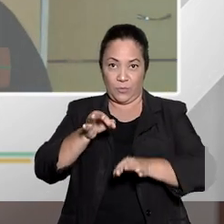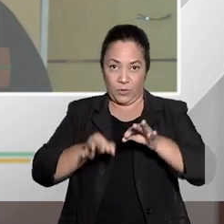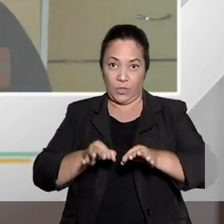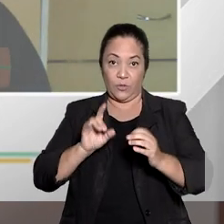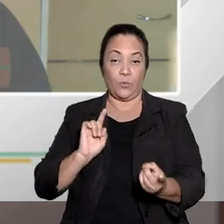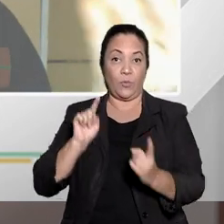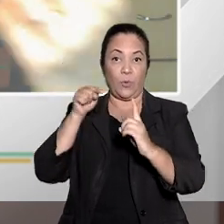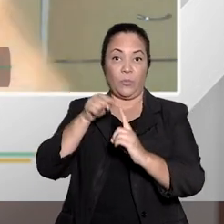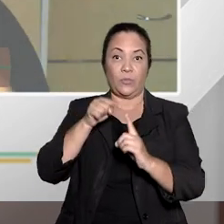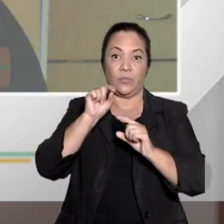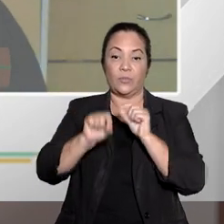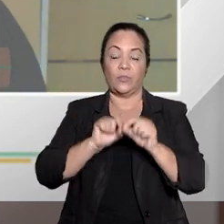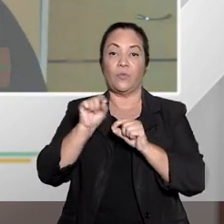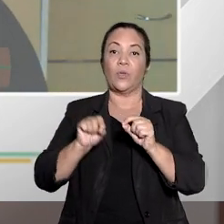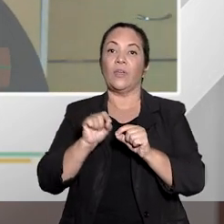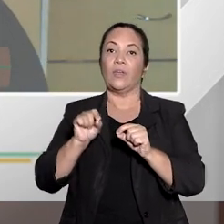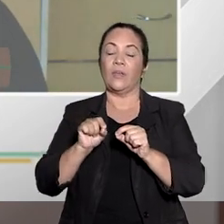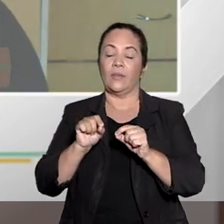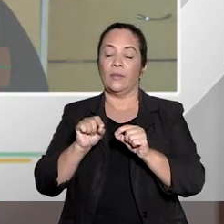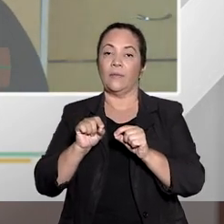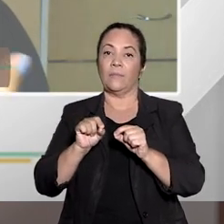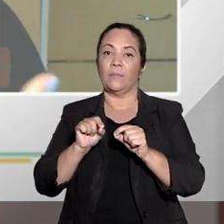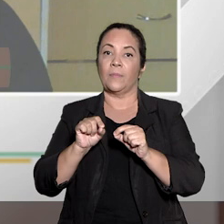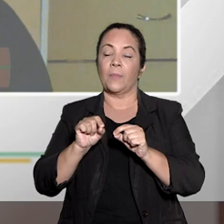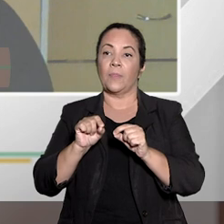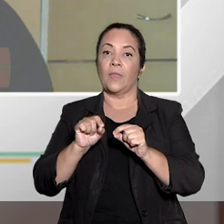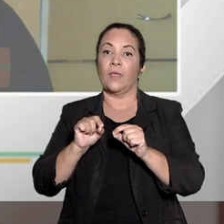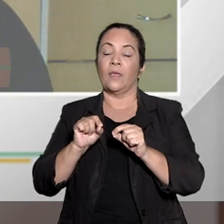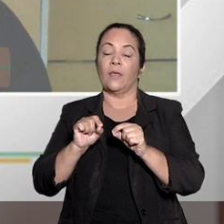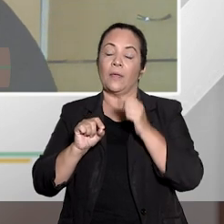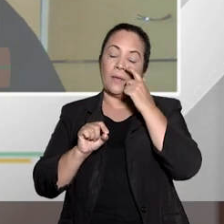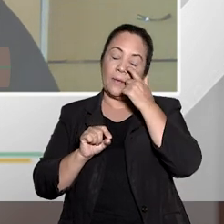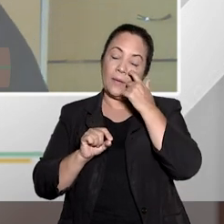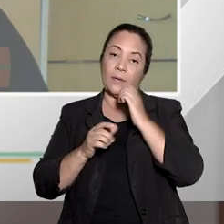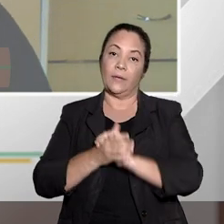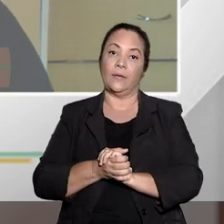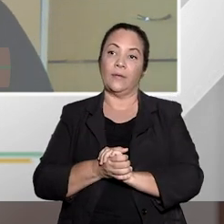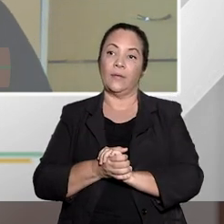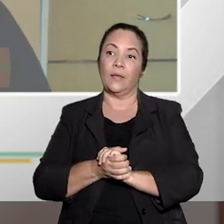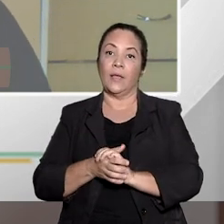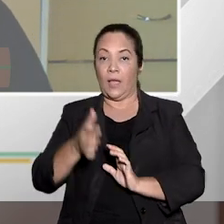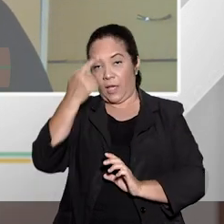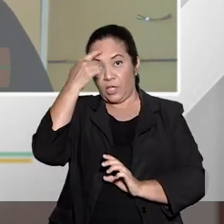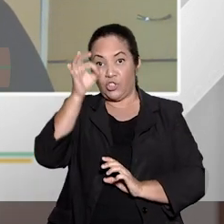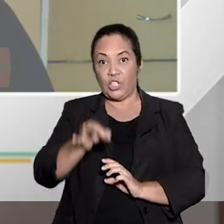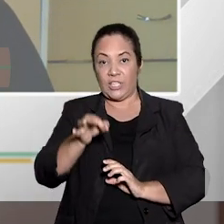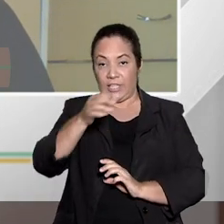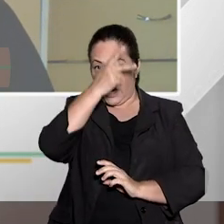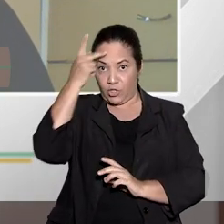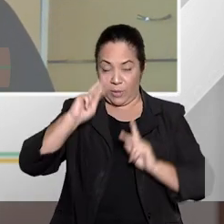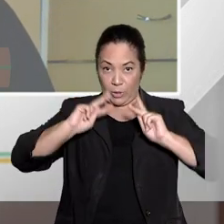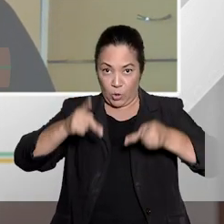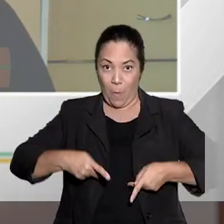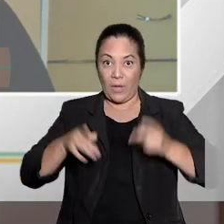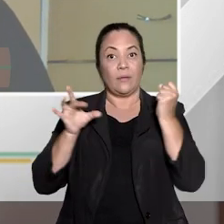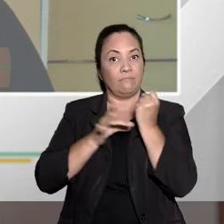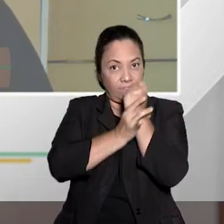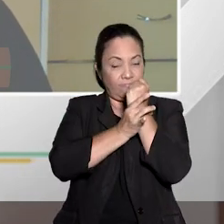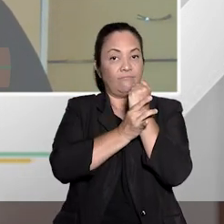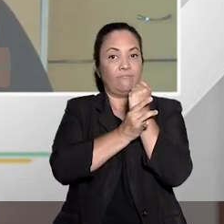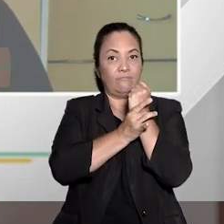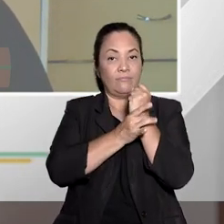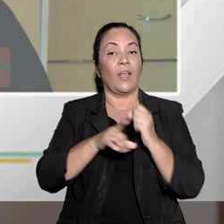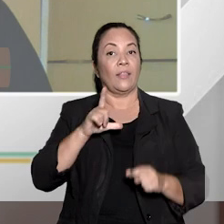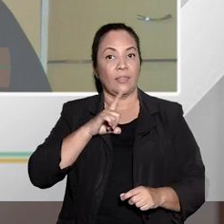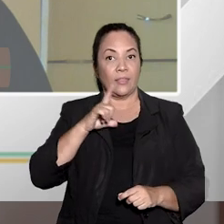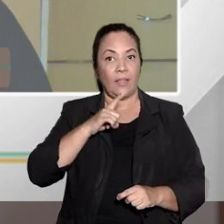maior objetivo seja garantir de uma forma muito mais contundente a questão da dignidade da pessoa humana. A gente tem